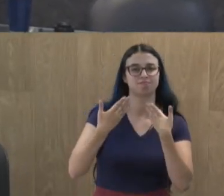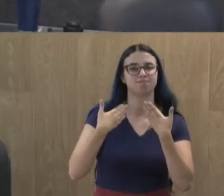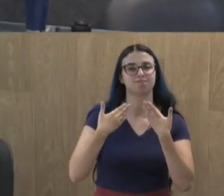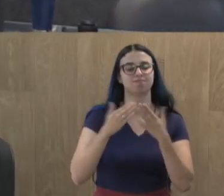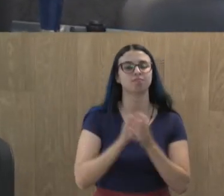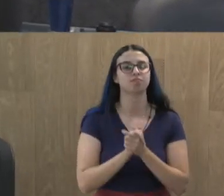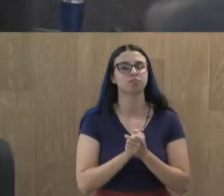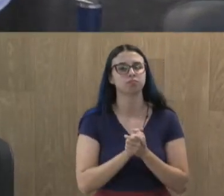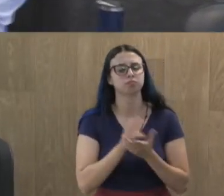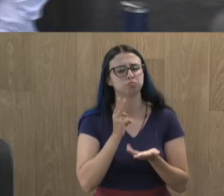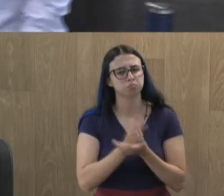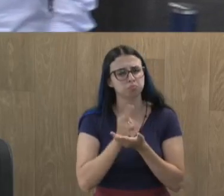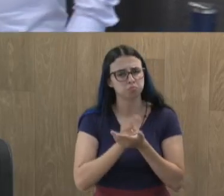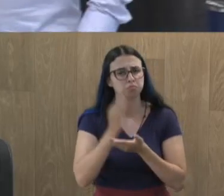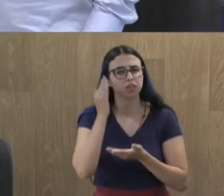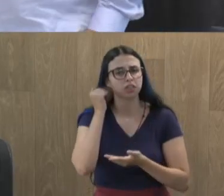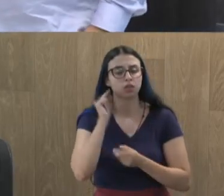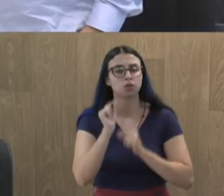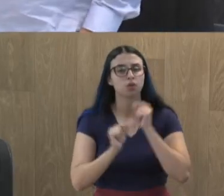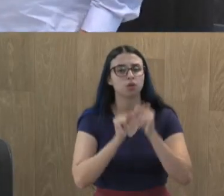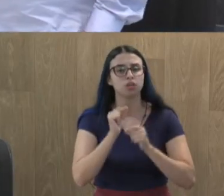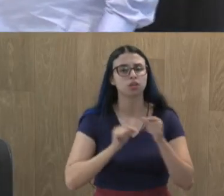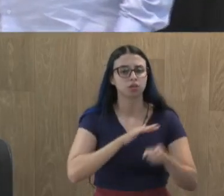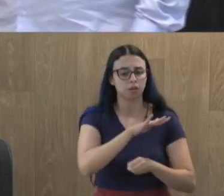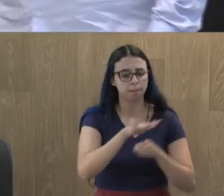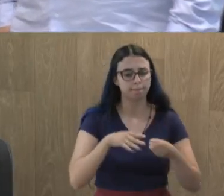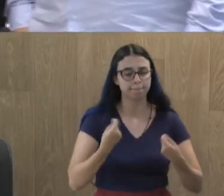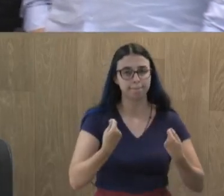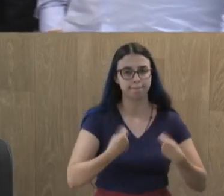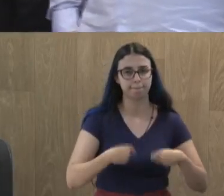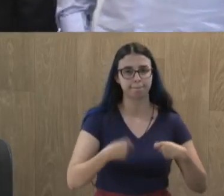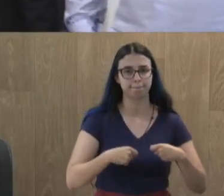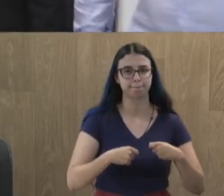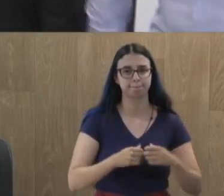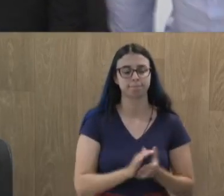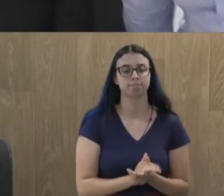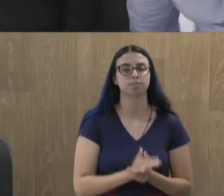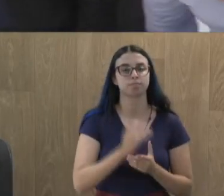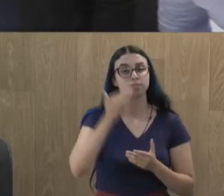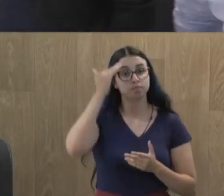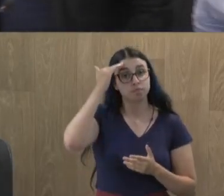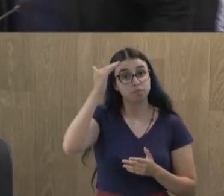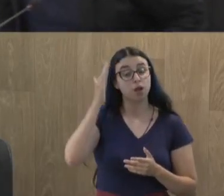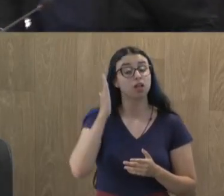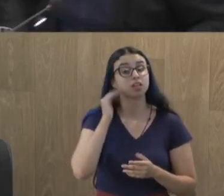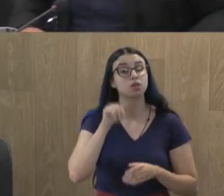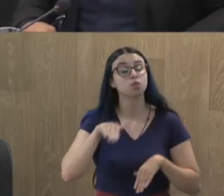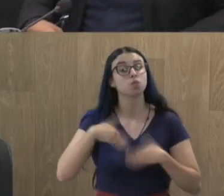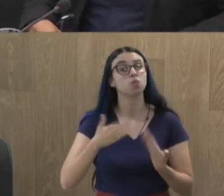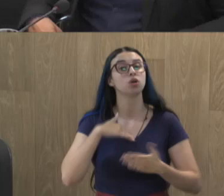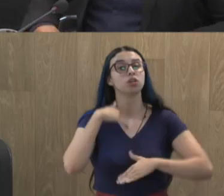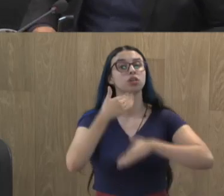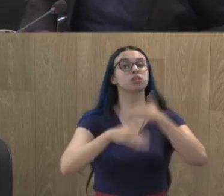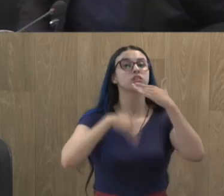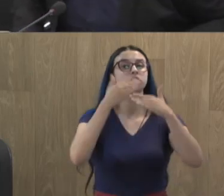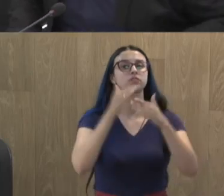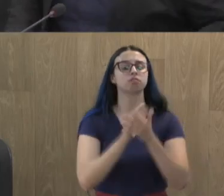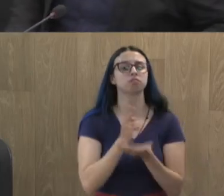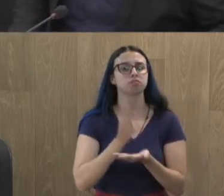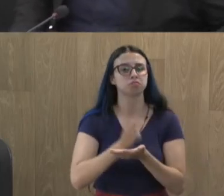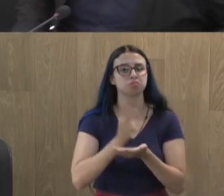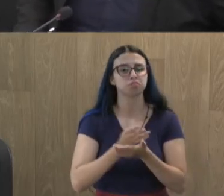demandas e necessidades urgentes do bairro Candelária, sobretudo o seu desenvolvimento. Sempre imerso e participante das